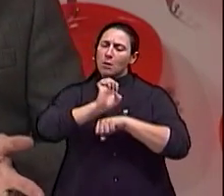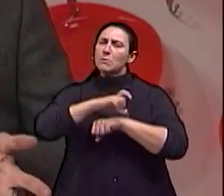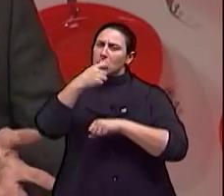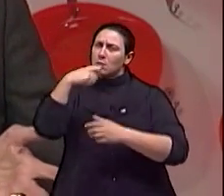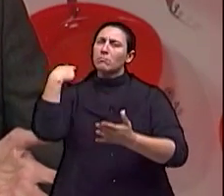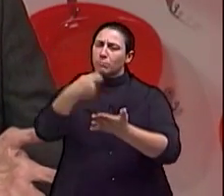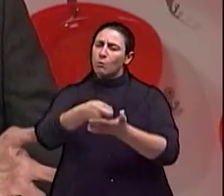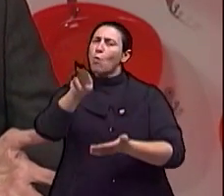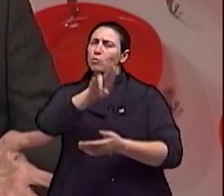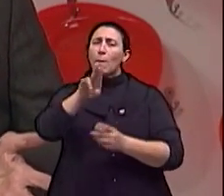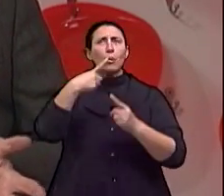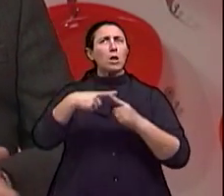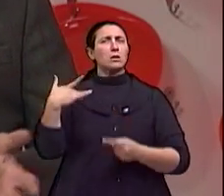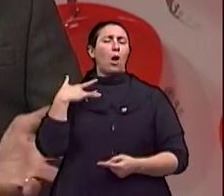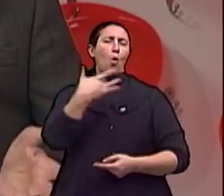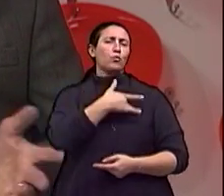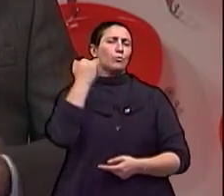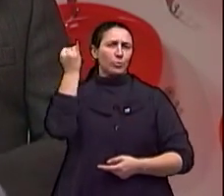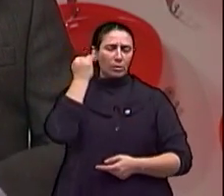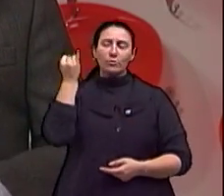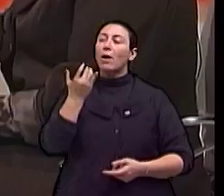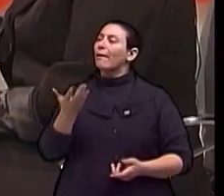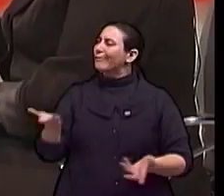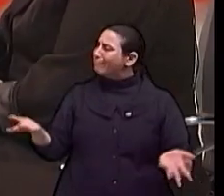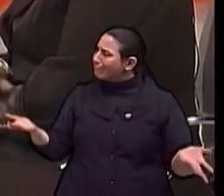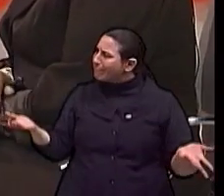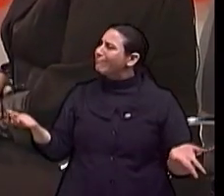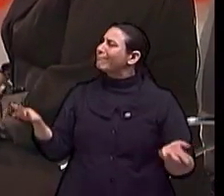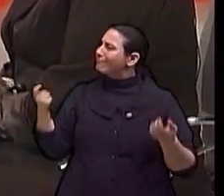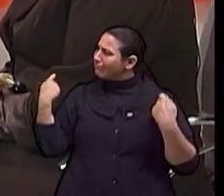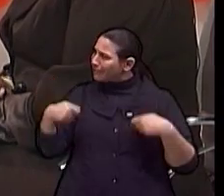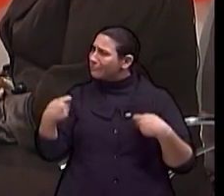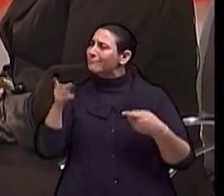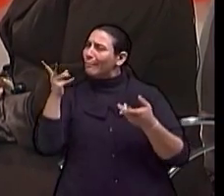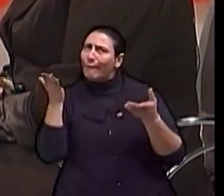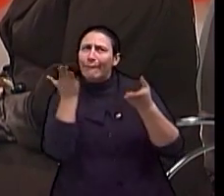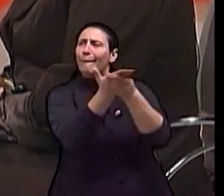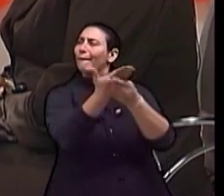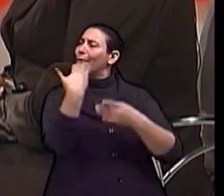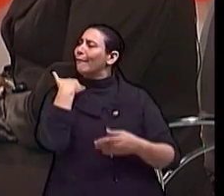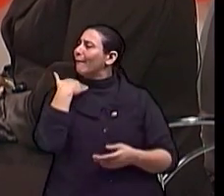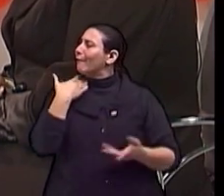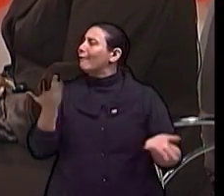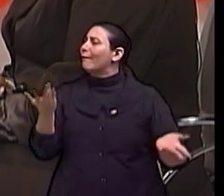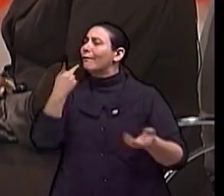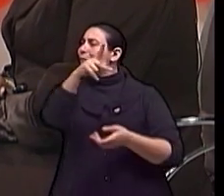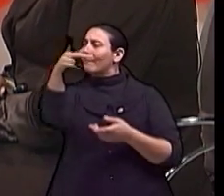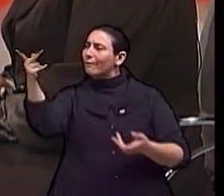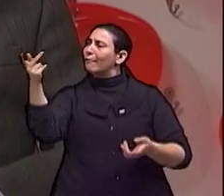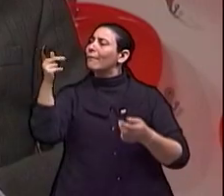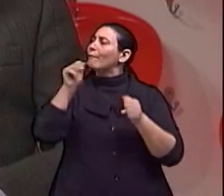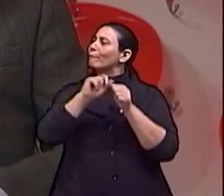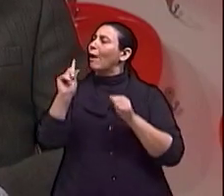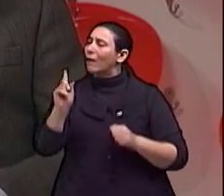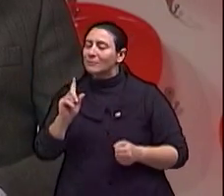é um dever do Estado. E, lamentavelmente, tem que ter um mecanismo. quando ele é pago